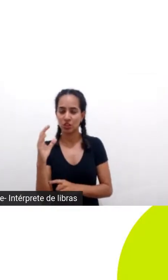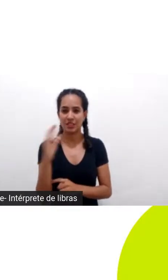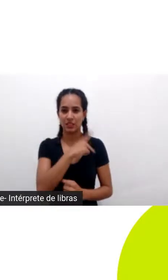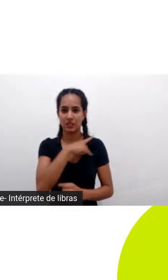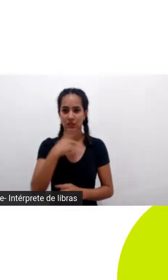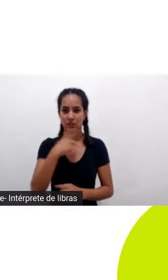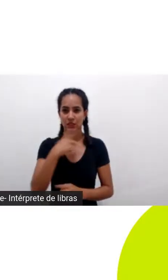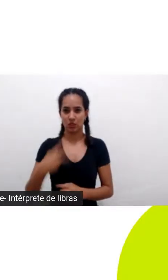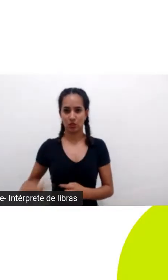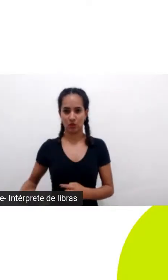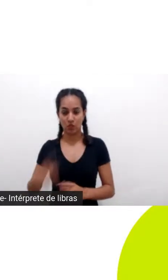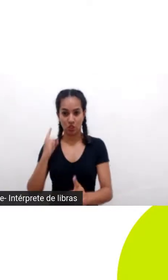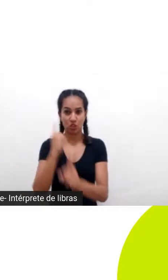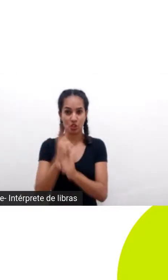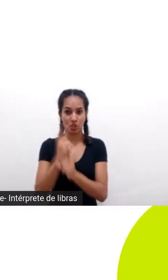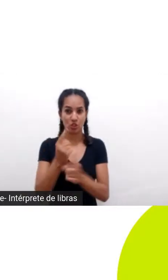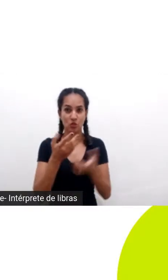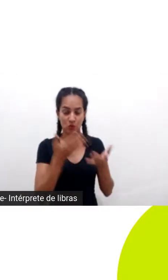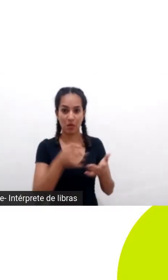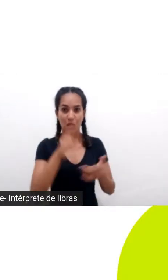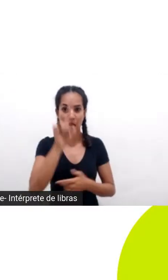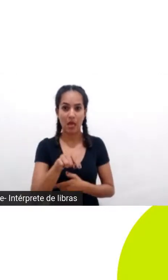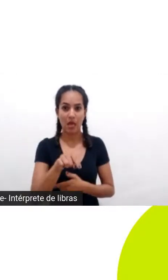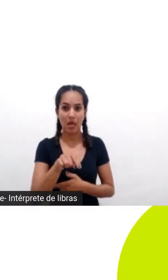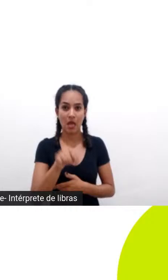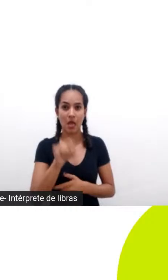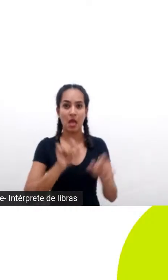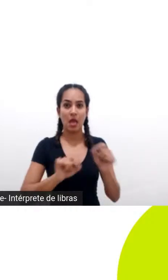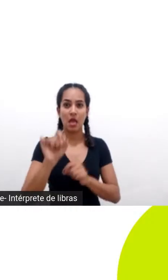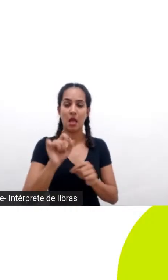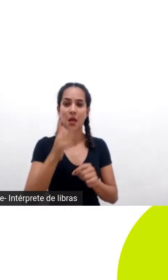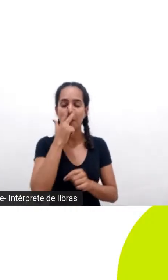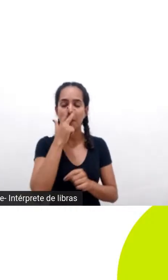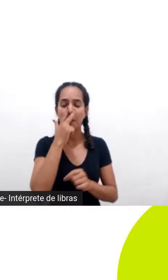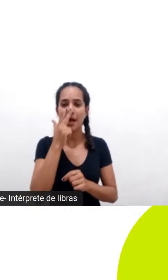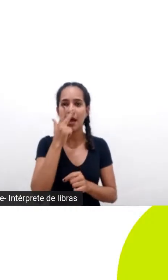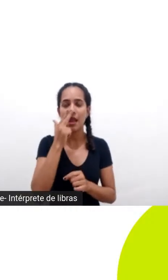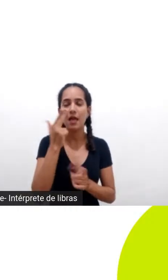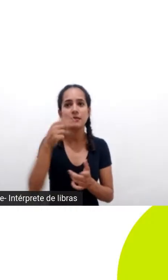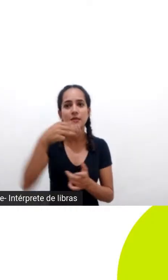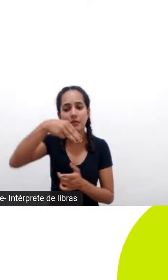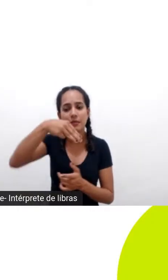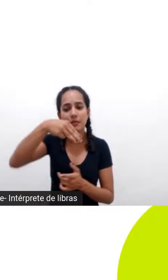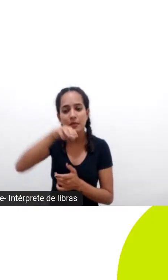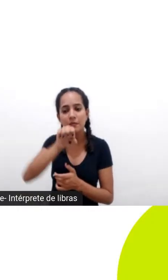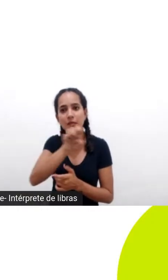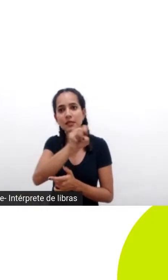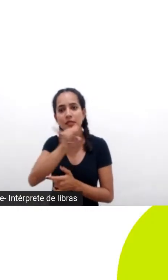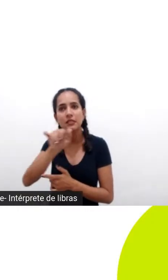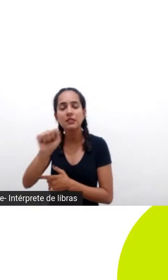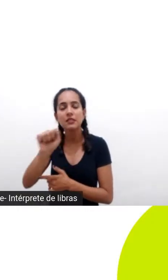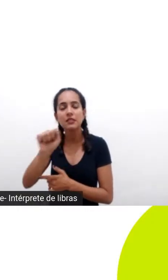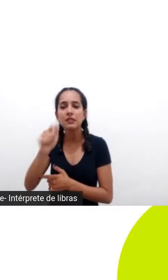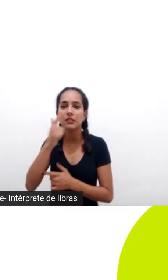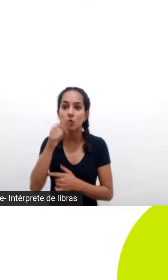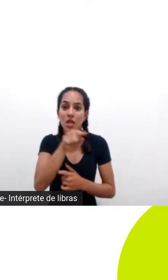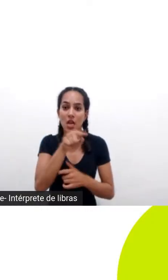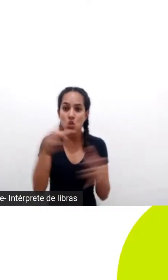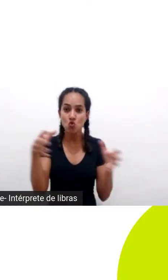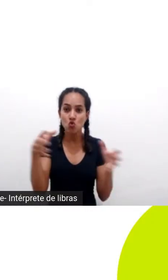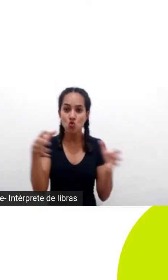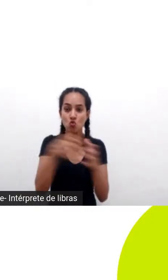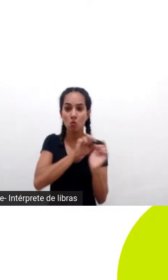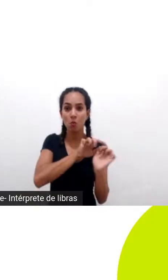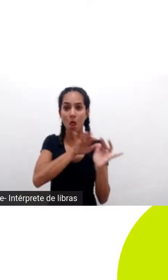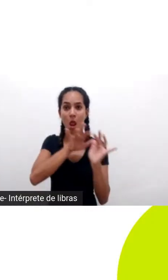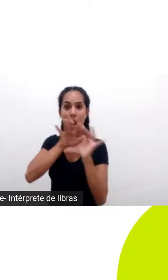encolhimento ele é quase um messias porque ele está levando as pessoas para uma jornada andando 11 quilômetros quando você